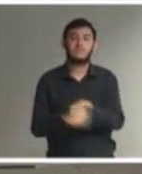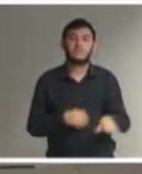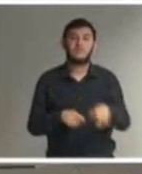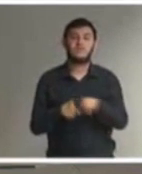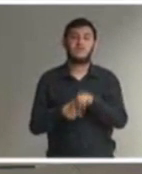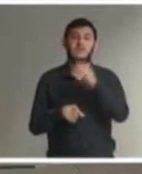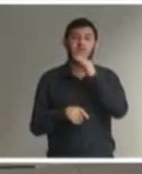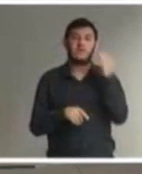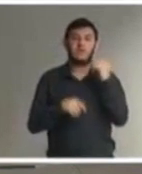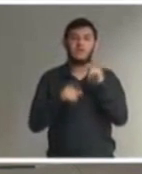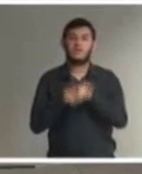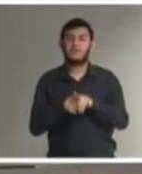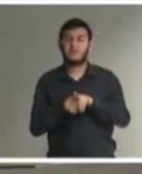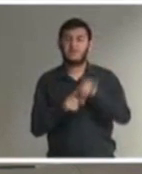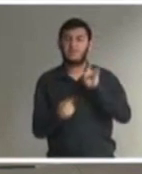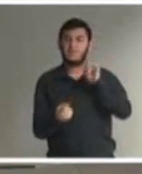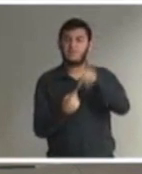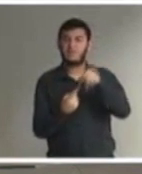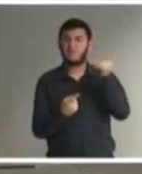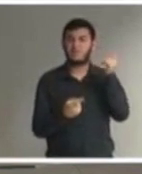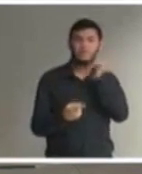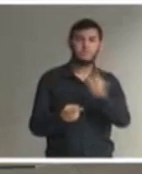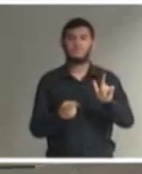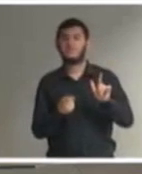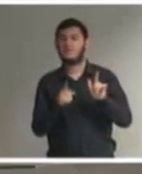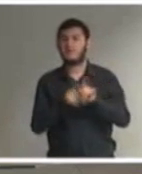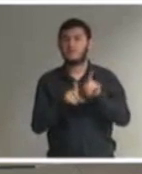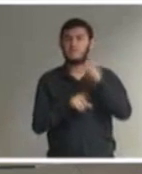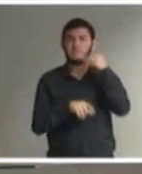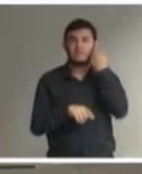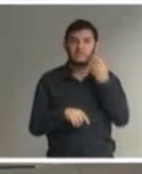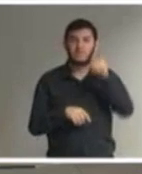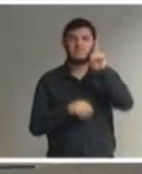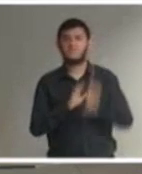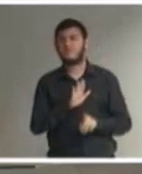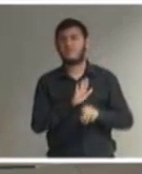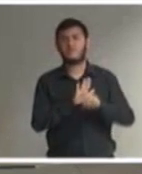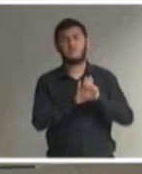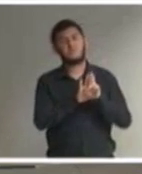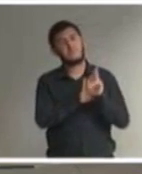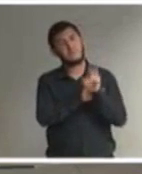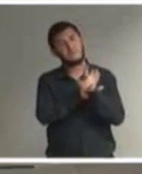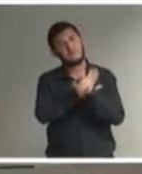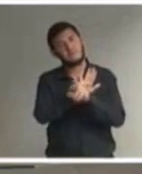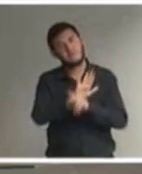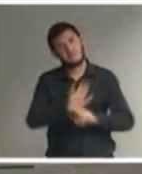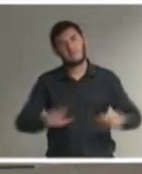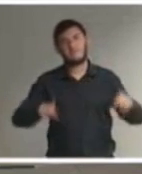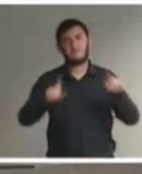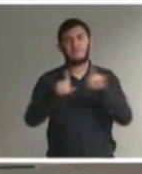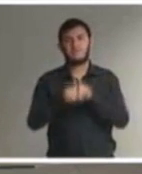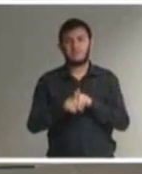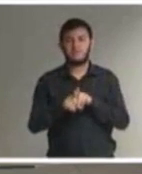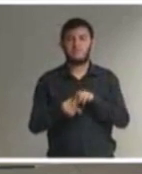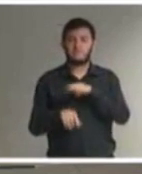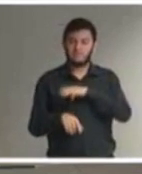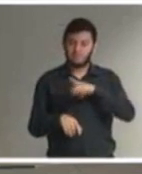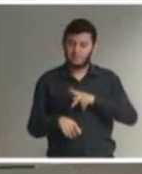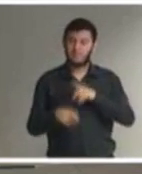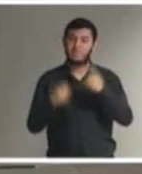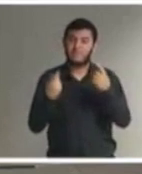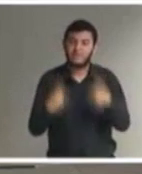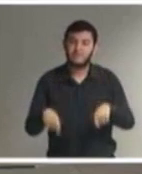demais direitos então a gente precisa também ser como membro do Ministério Público um indutor dessa articulação